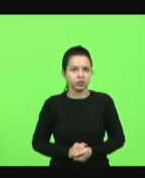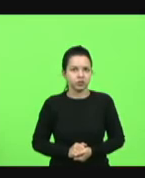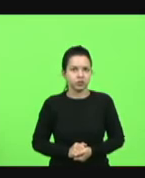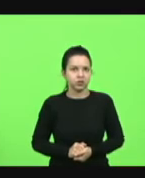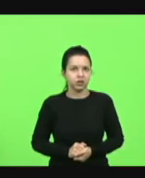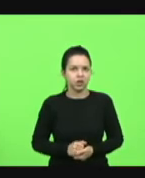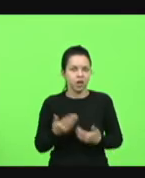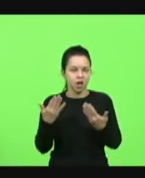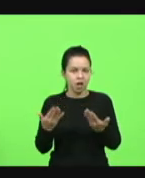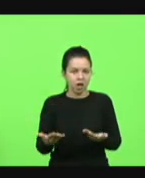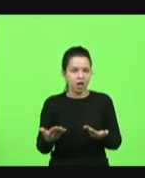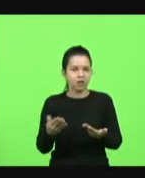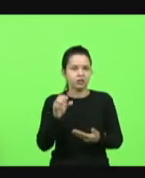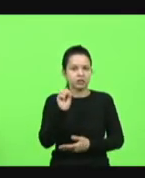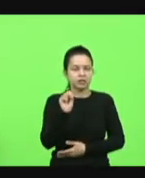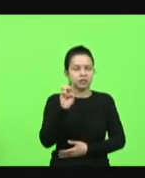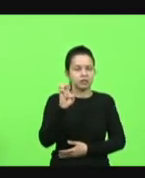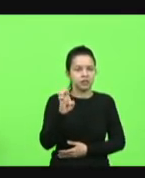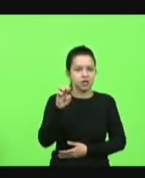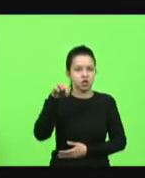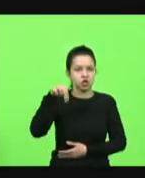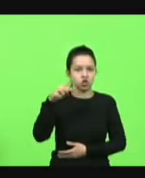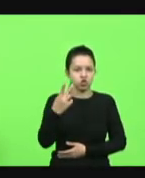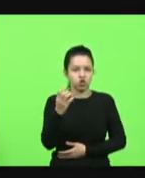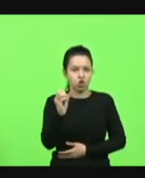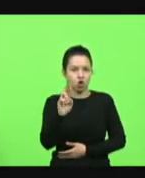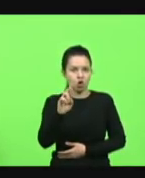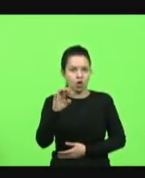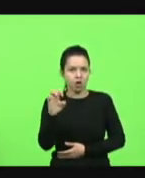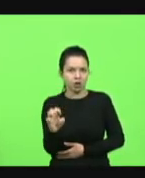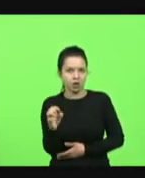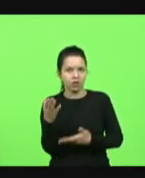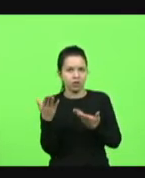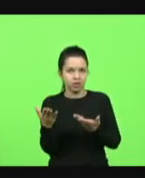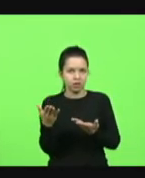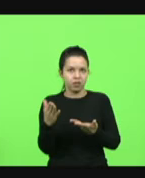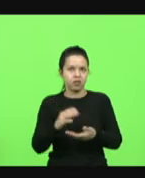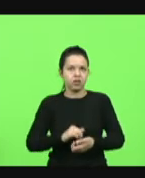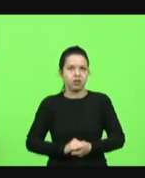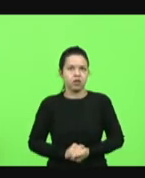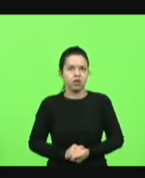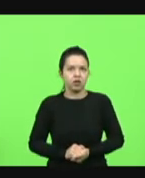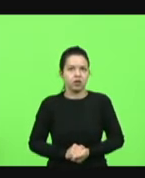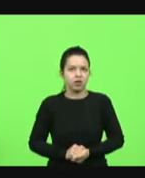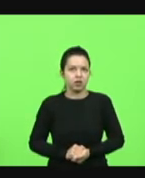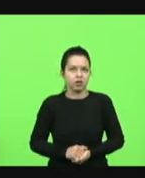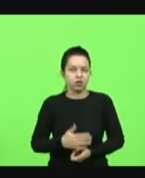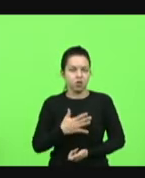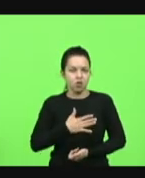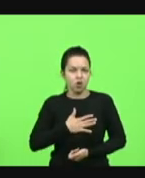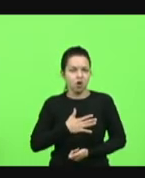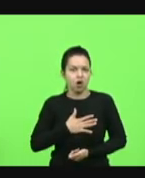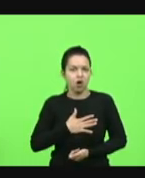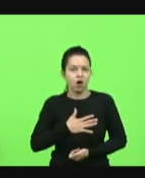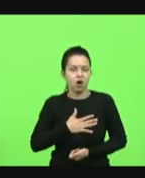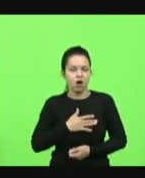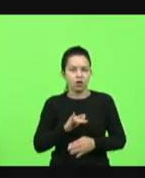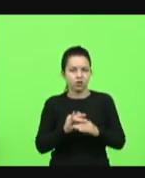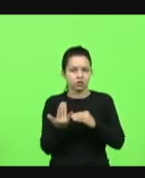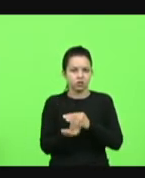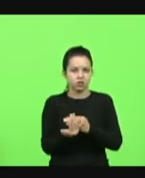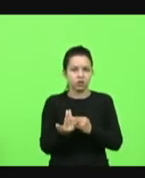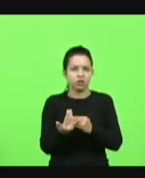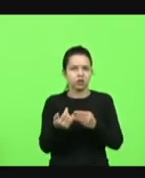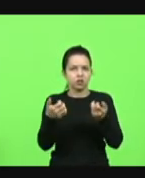lá no seu na sua rede social escreve aquela porcaria ali aqui imaginando o